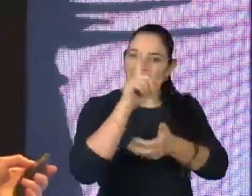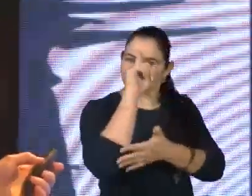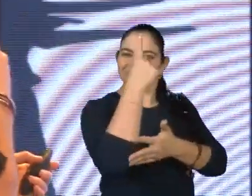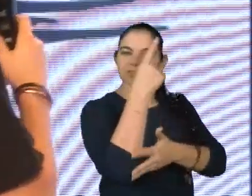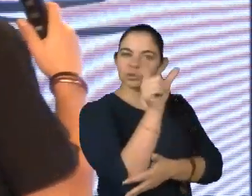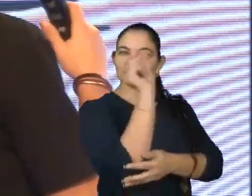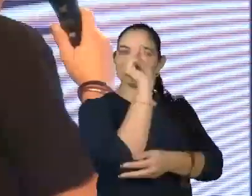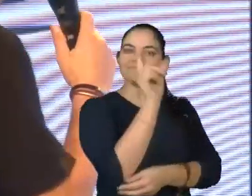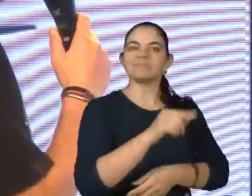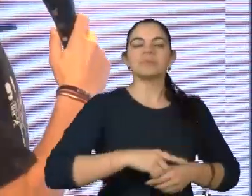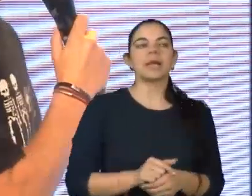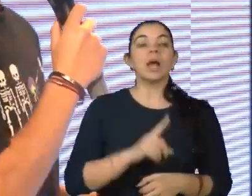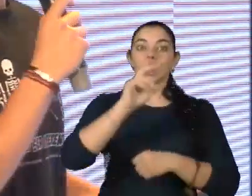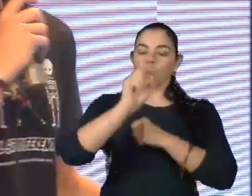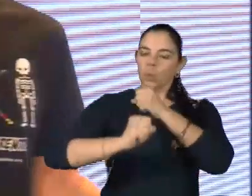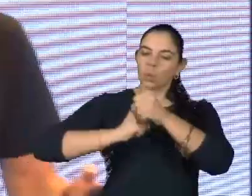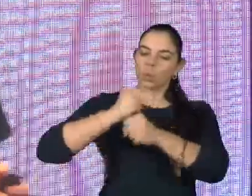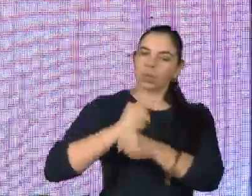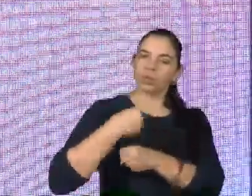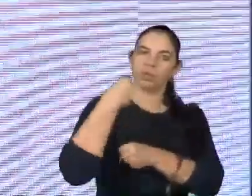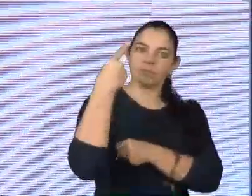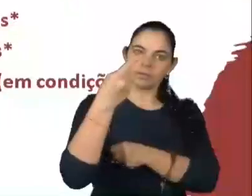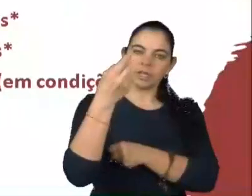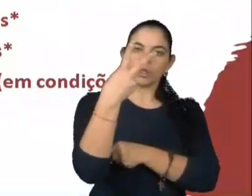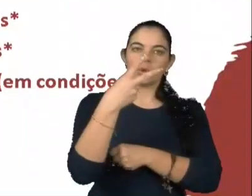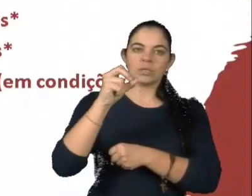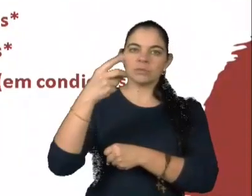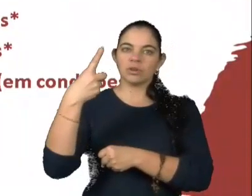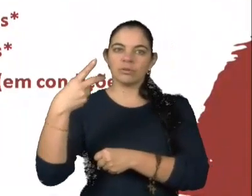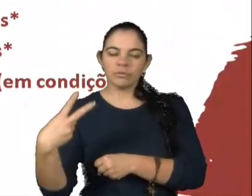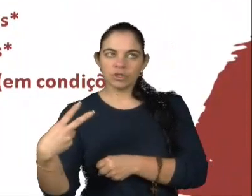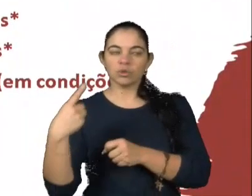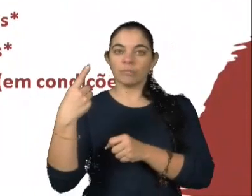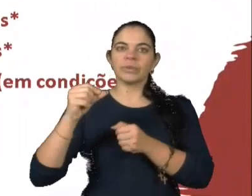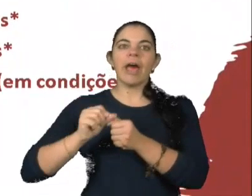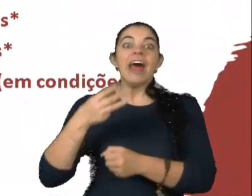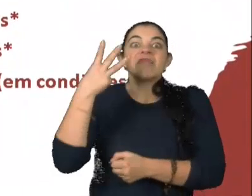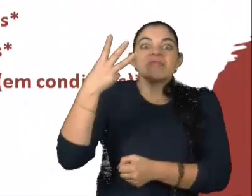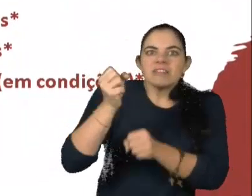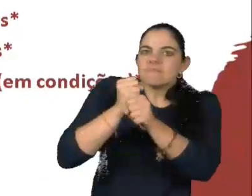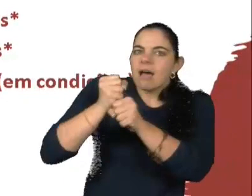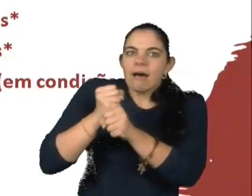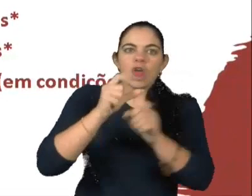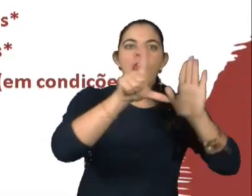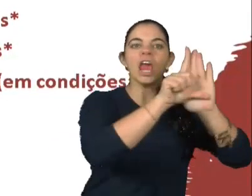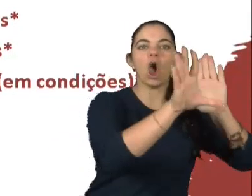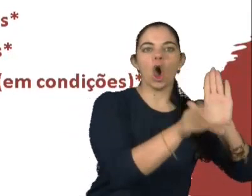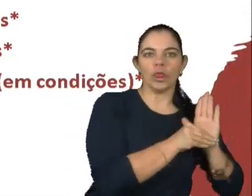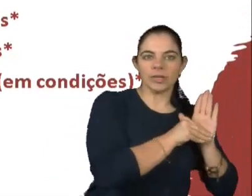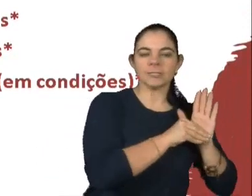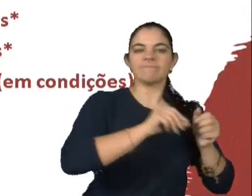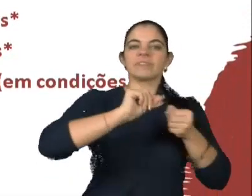Ano que vem, a lei de cotas vai completar 30 anos de existência. Um